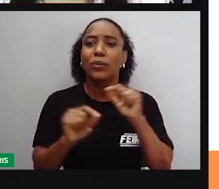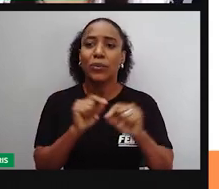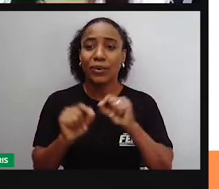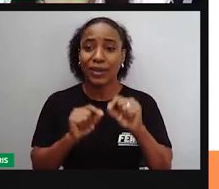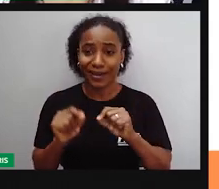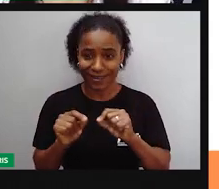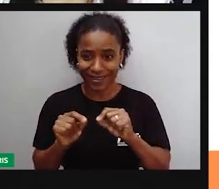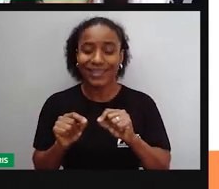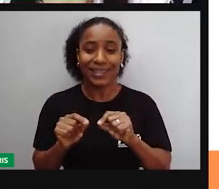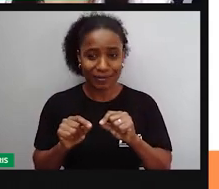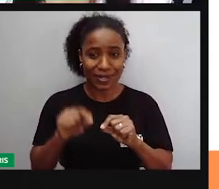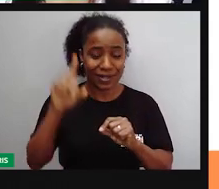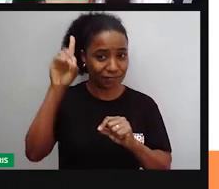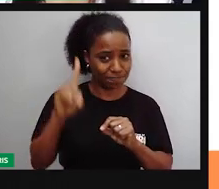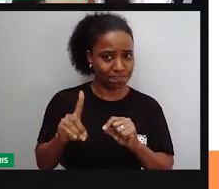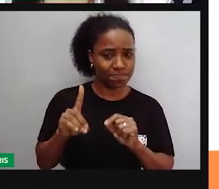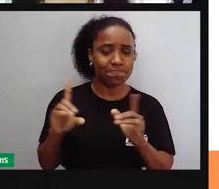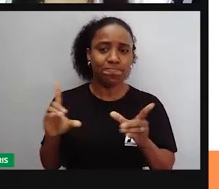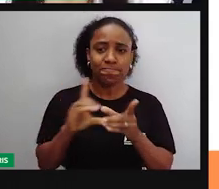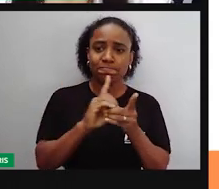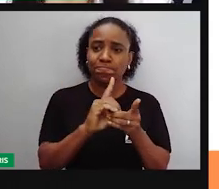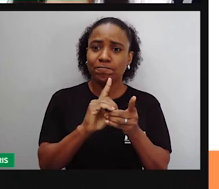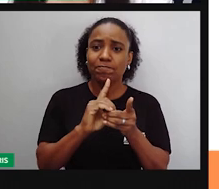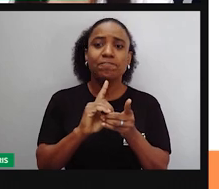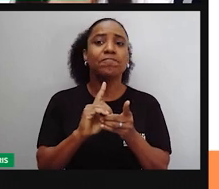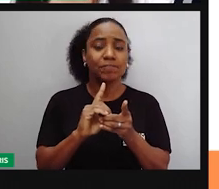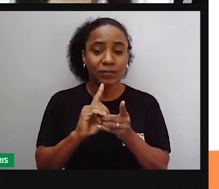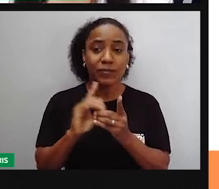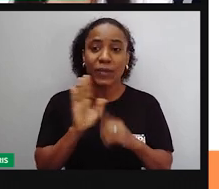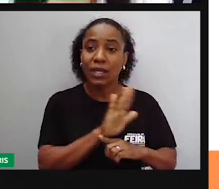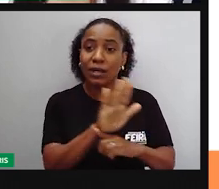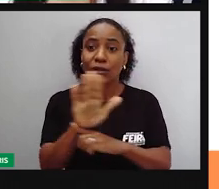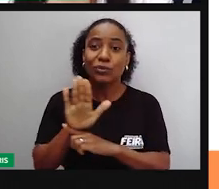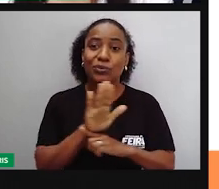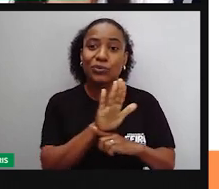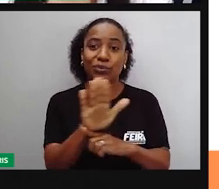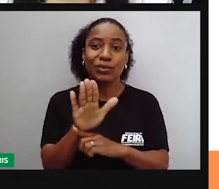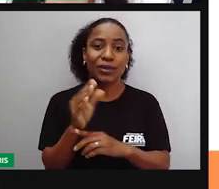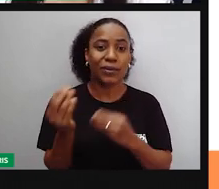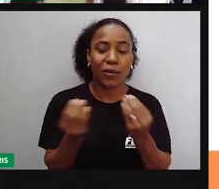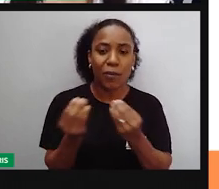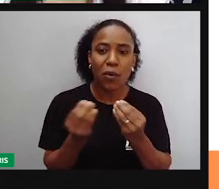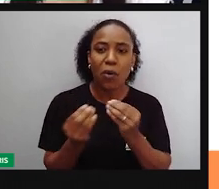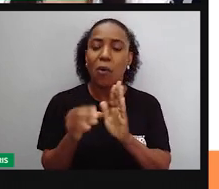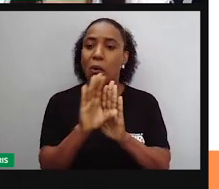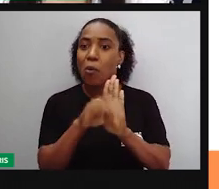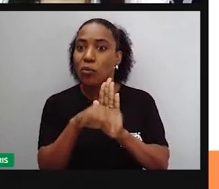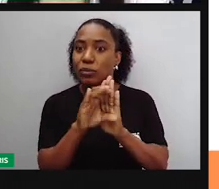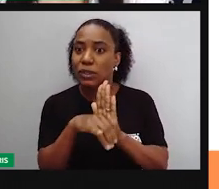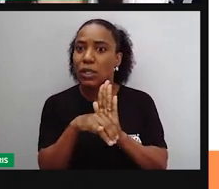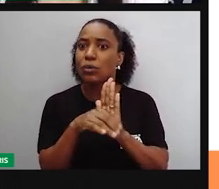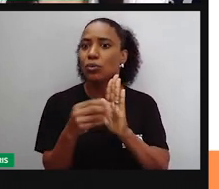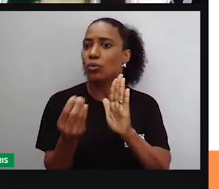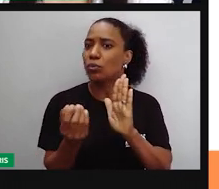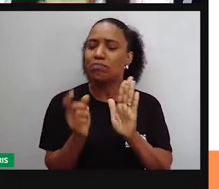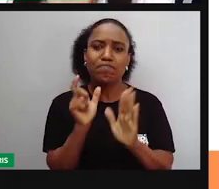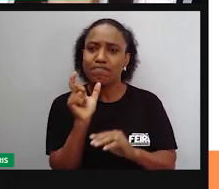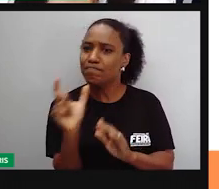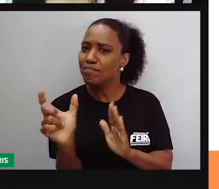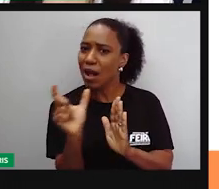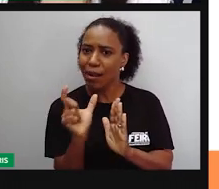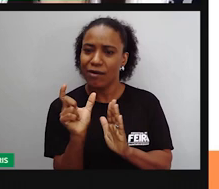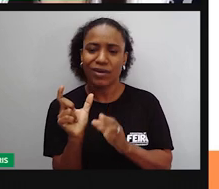democracia. E a gente já observou aí toda a intenção e todo o conceito que essa palavra aí, tão